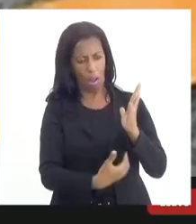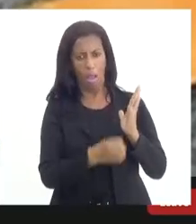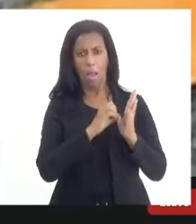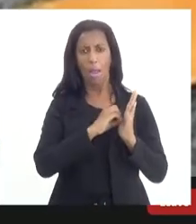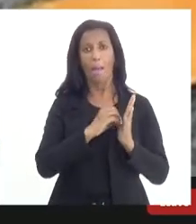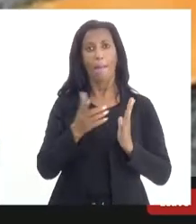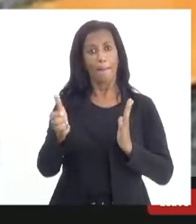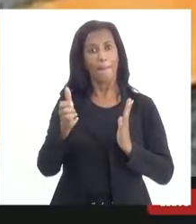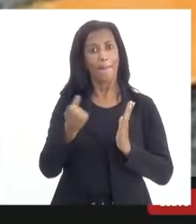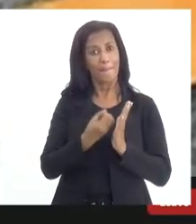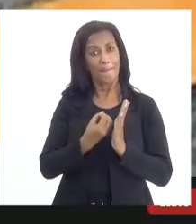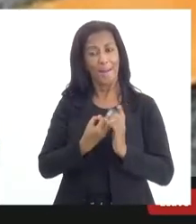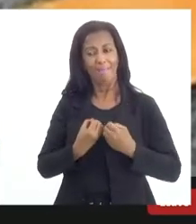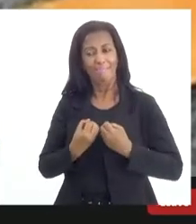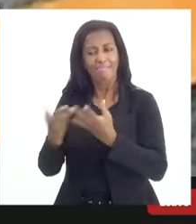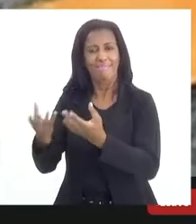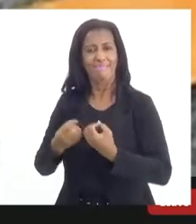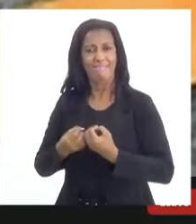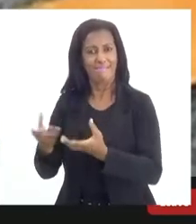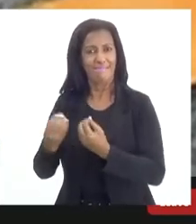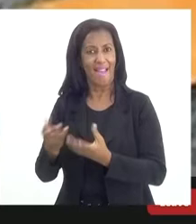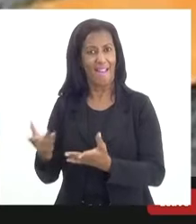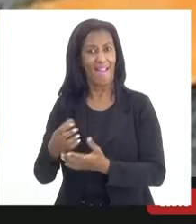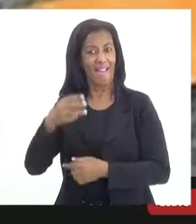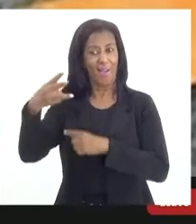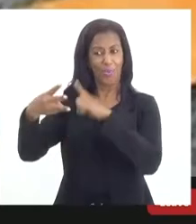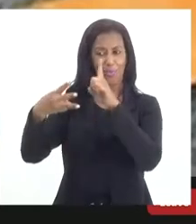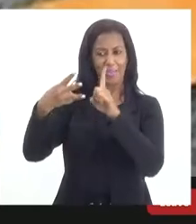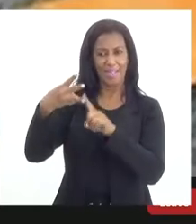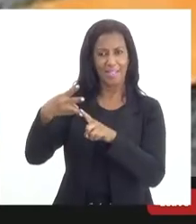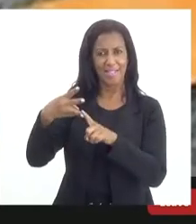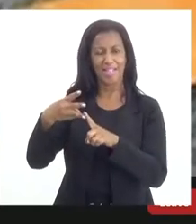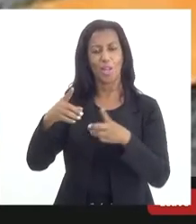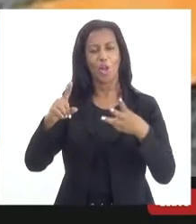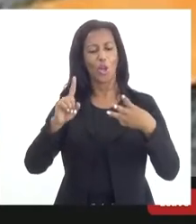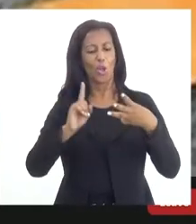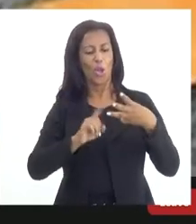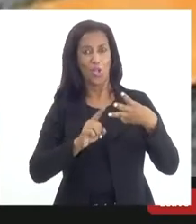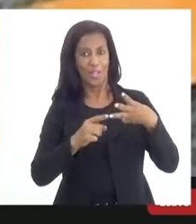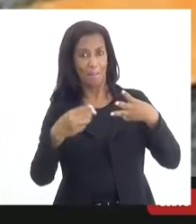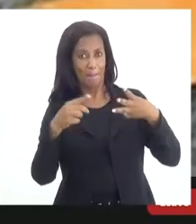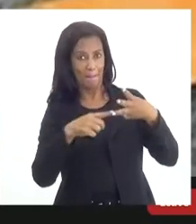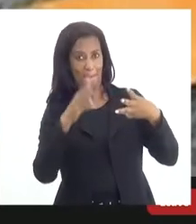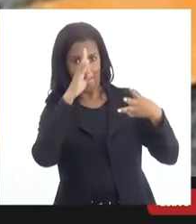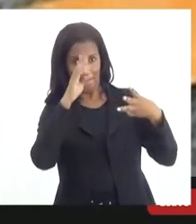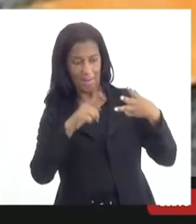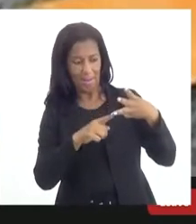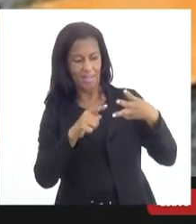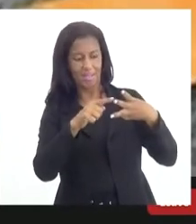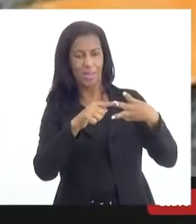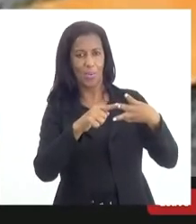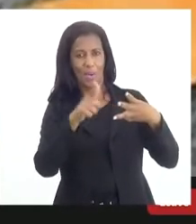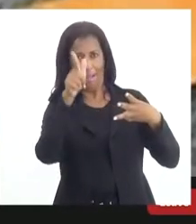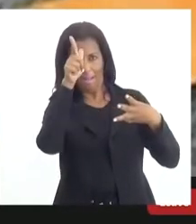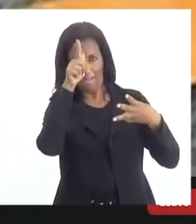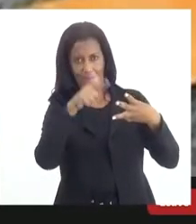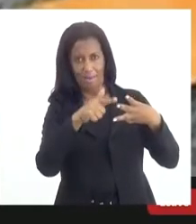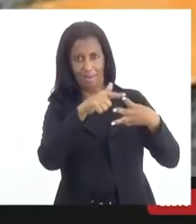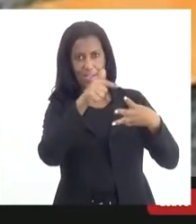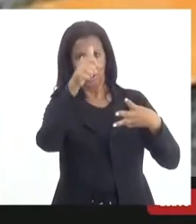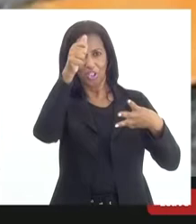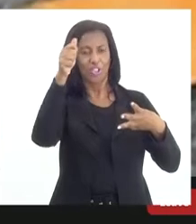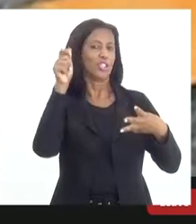mundial, perdendo apenas para os Estados Unidos e Alemanha. E, no entanto, se a gente